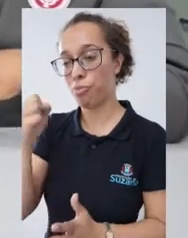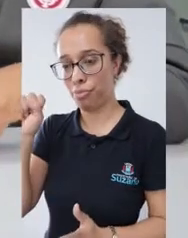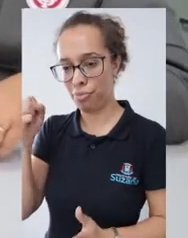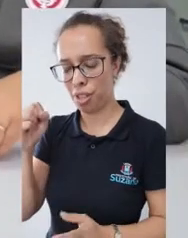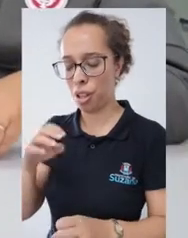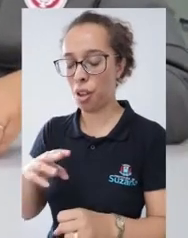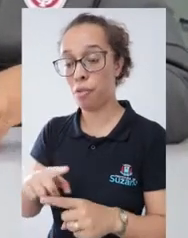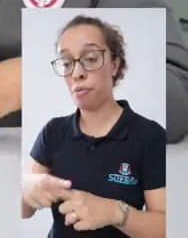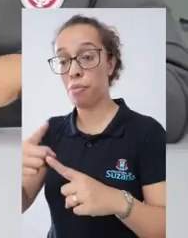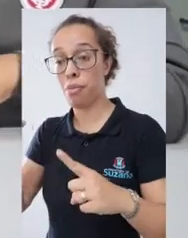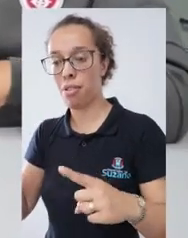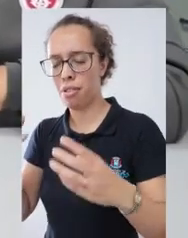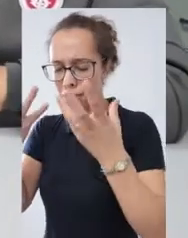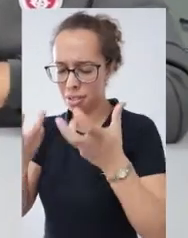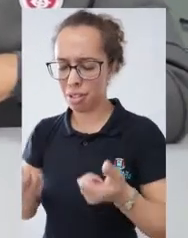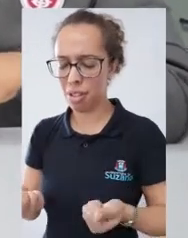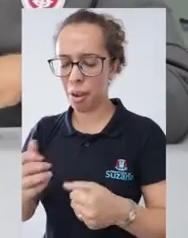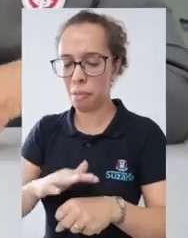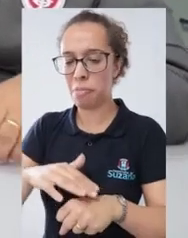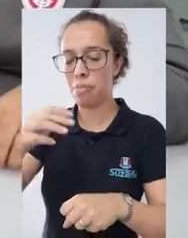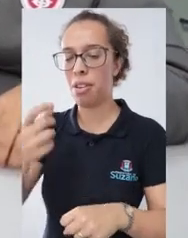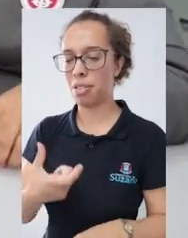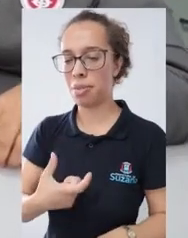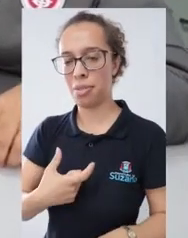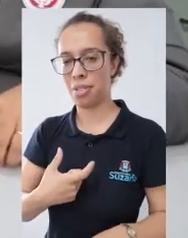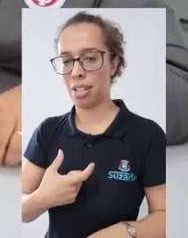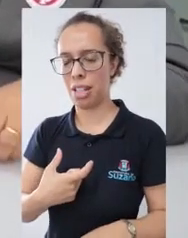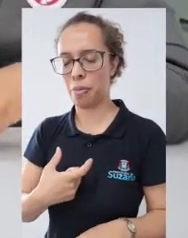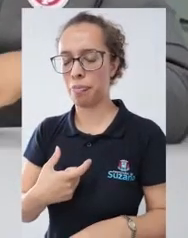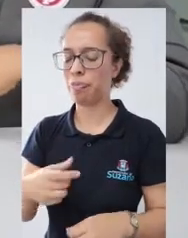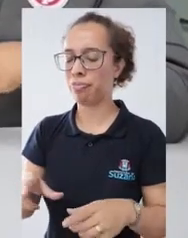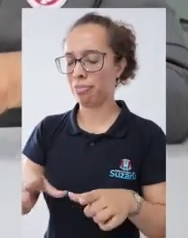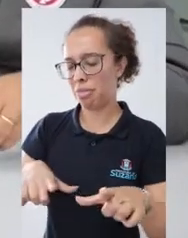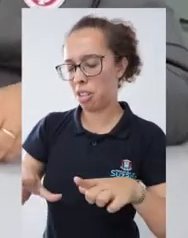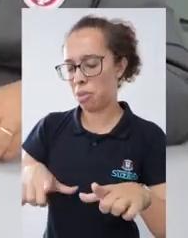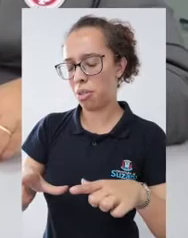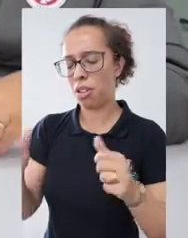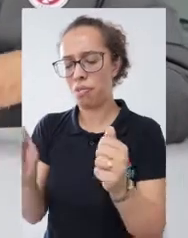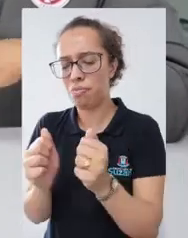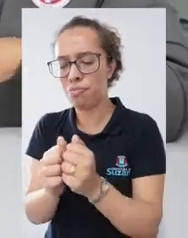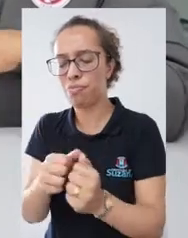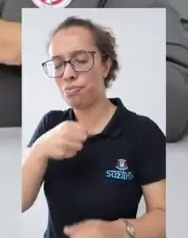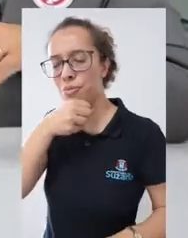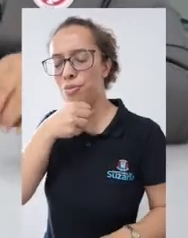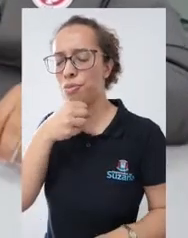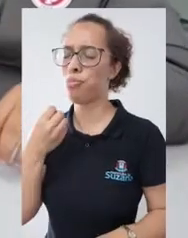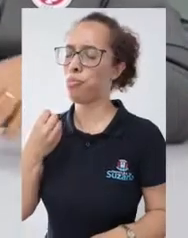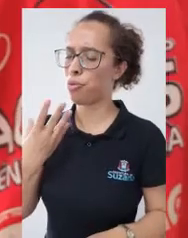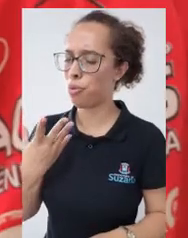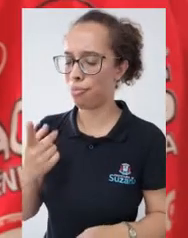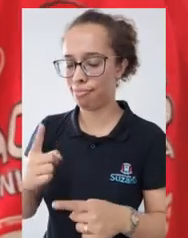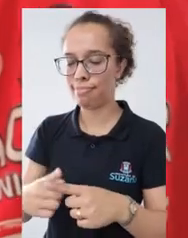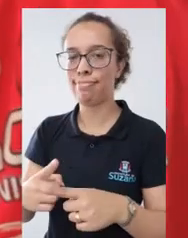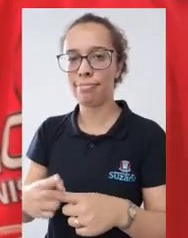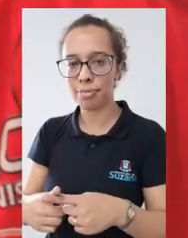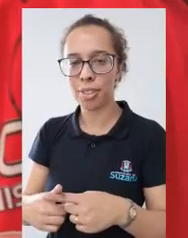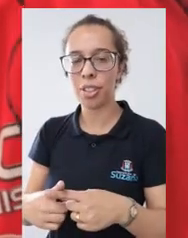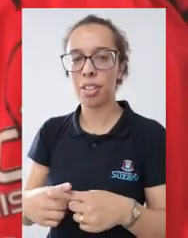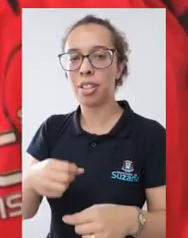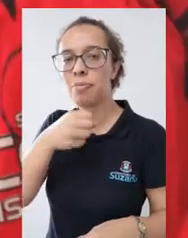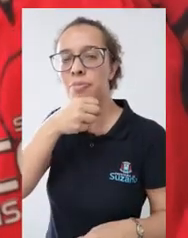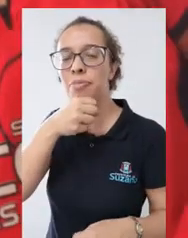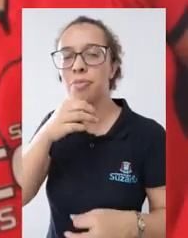Foi um trabalho maravilhoso. Olha, cuidado da melhoridade. Eles são muito organizados, eles ficam em grupos, eles têm a sua